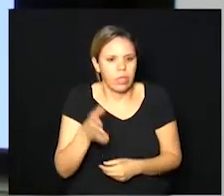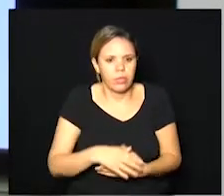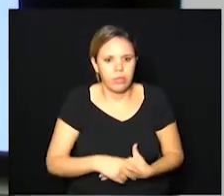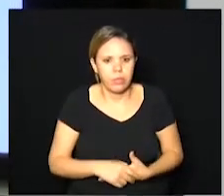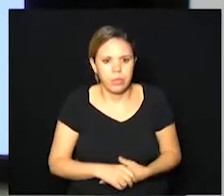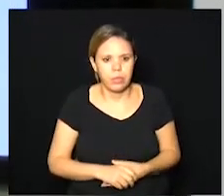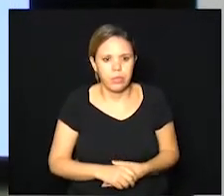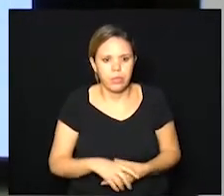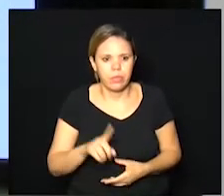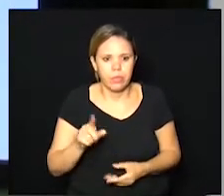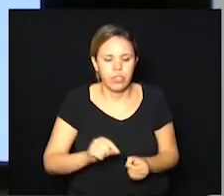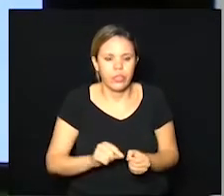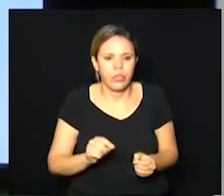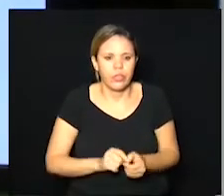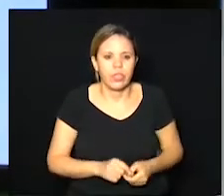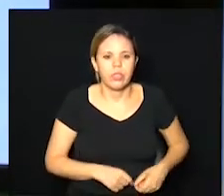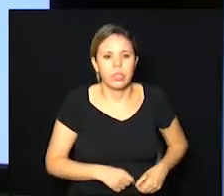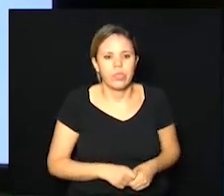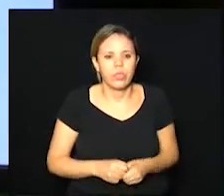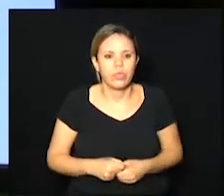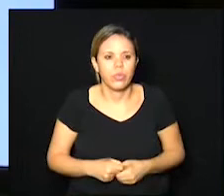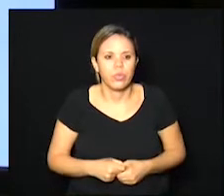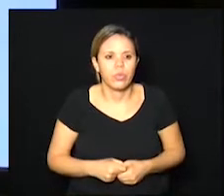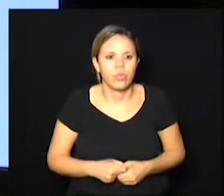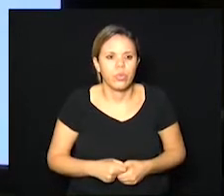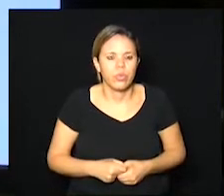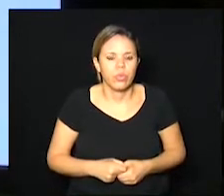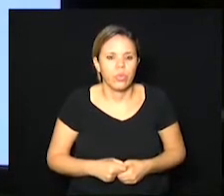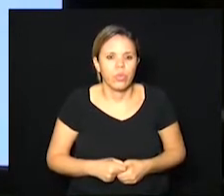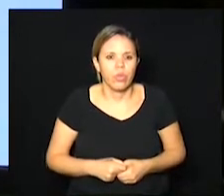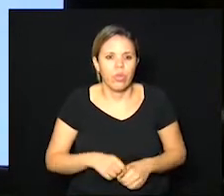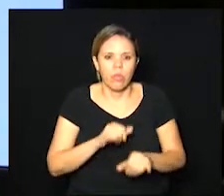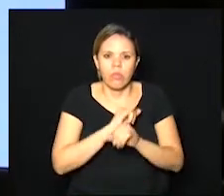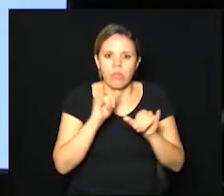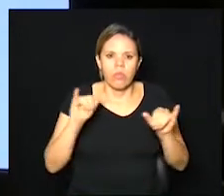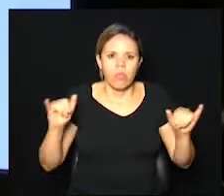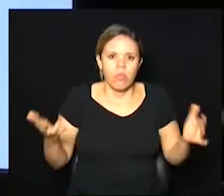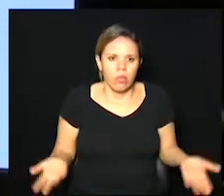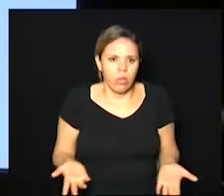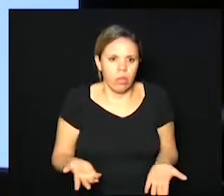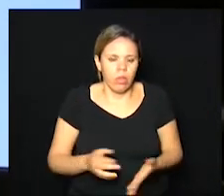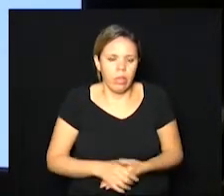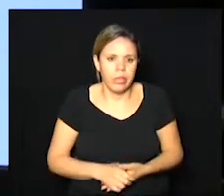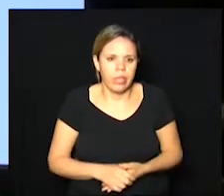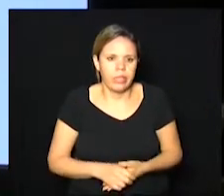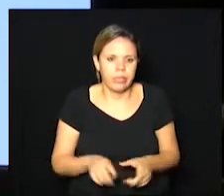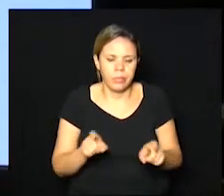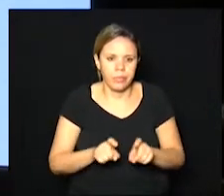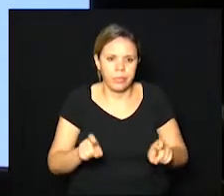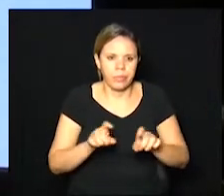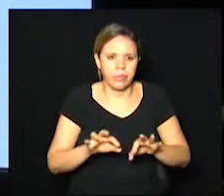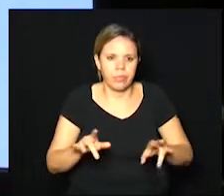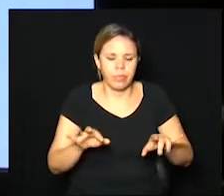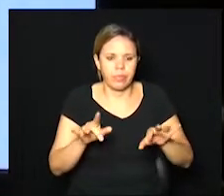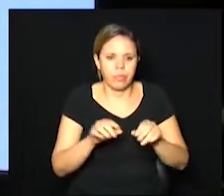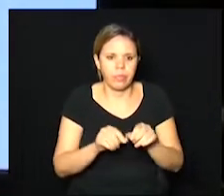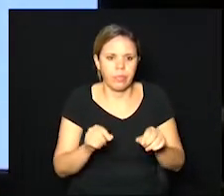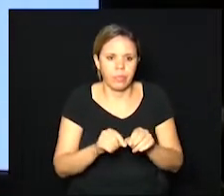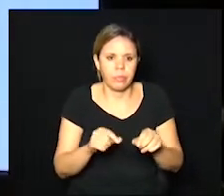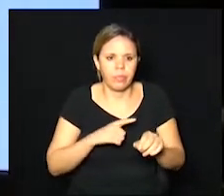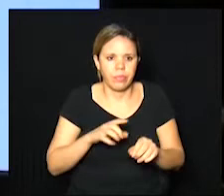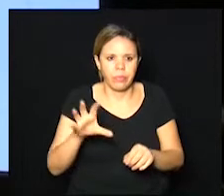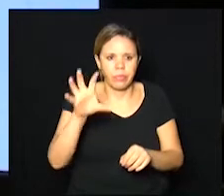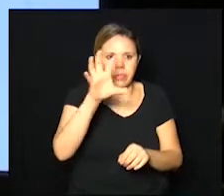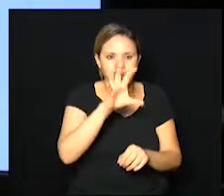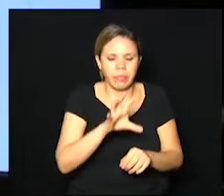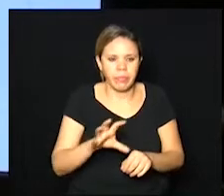Isso foi feito de modo informatizado. O computador tem todo o mapa da